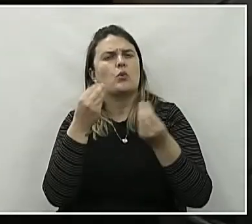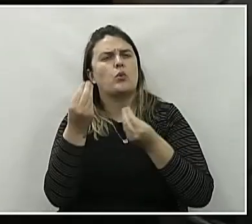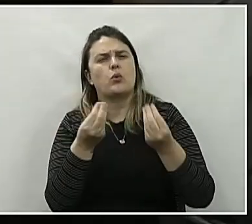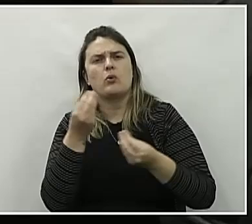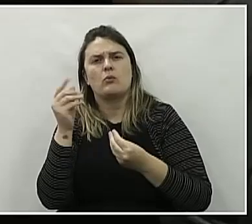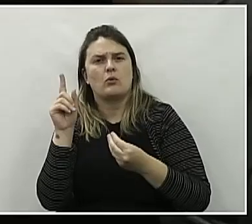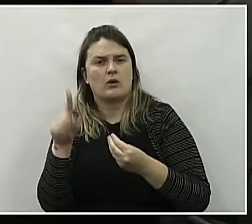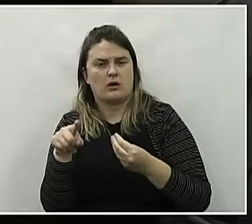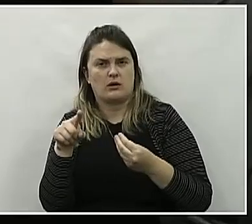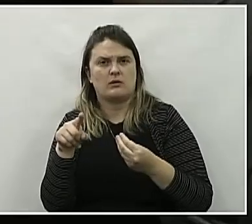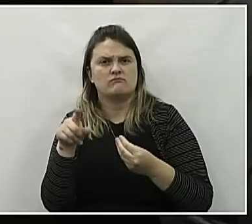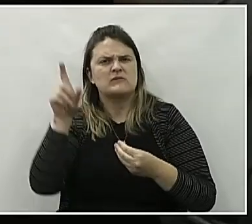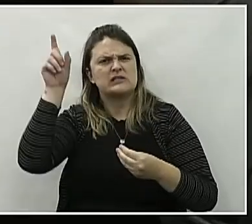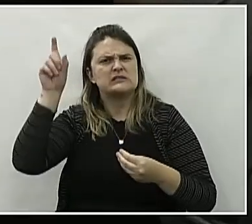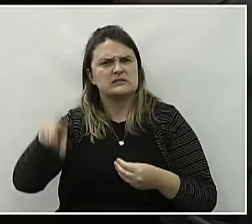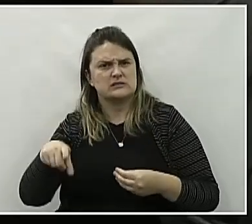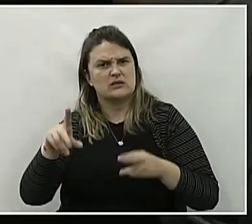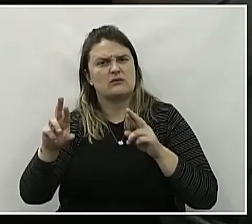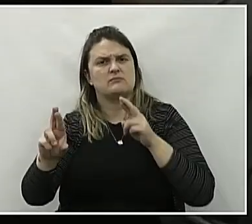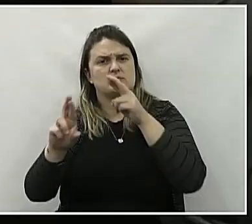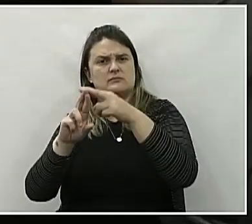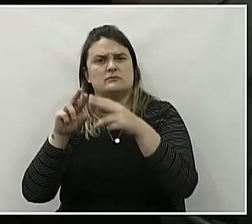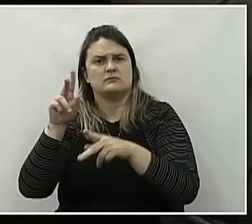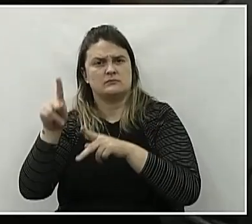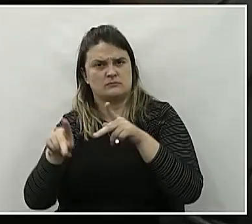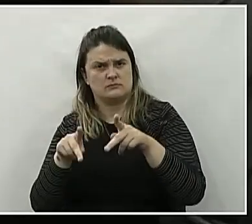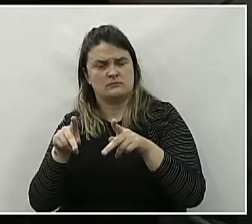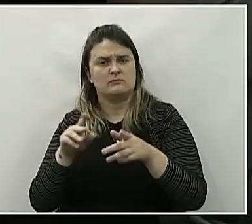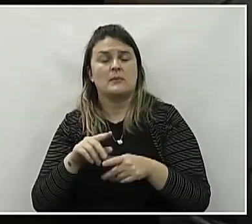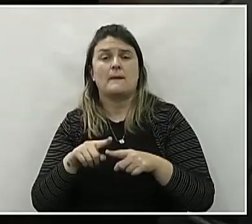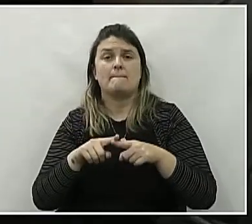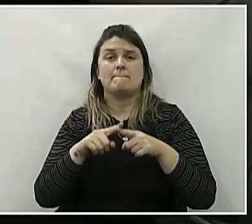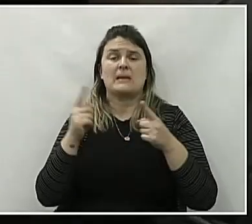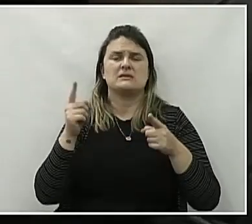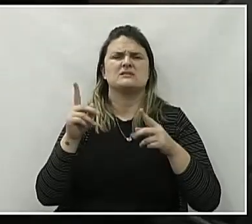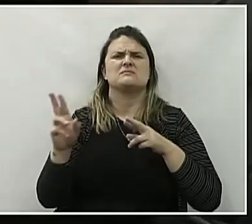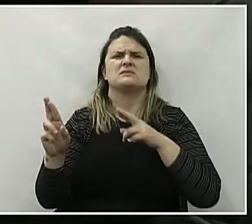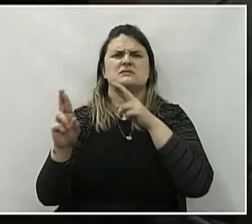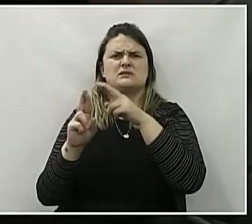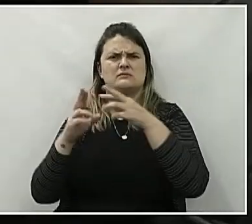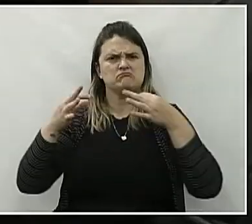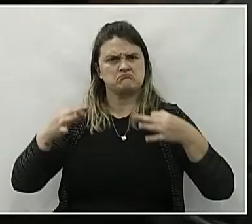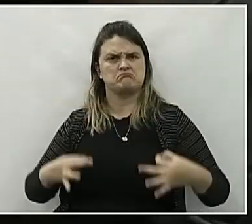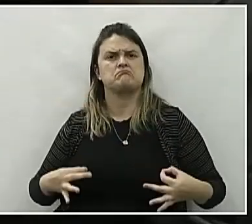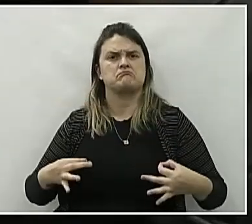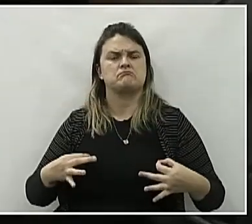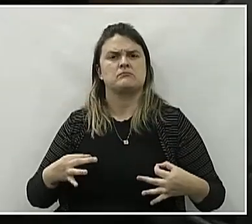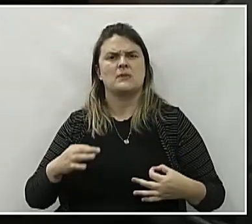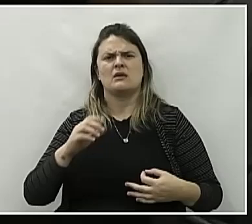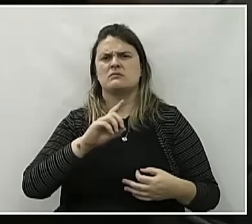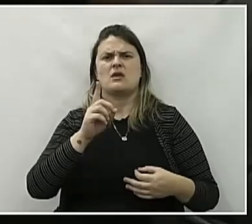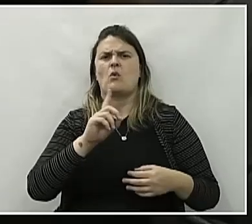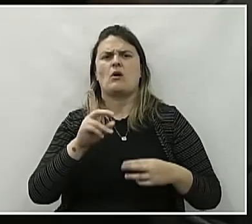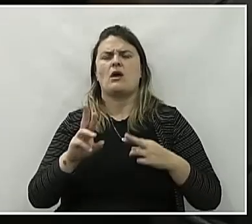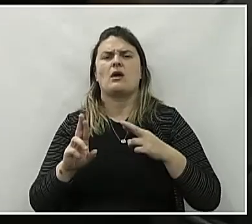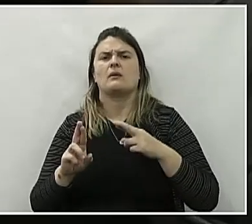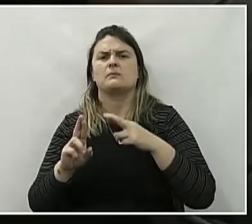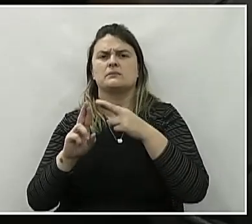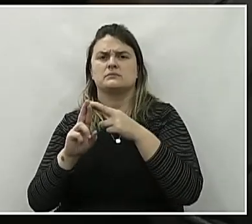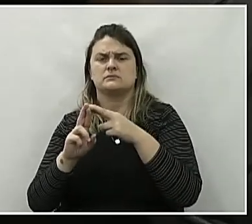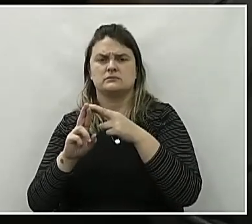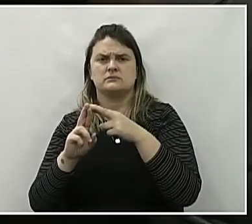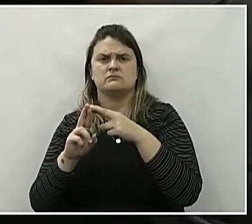ser um representante da população, mas um representante digno, não um representante